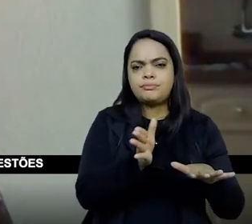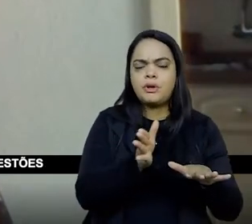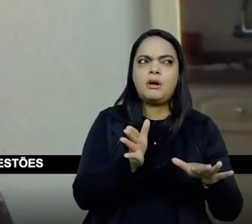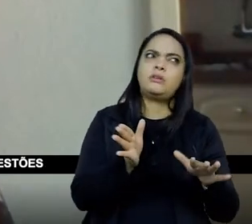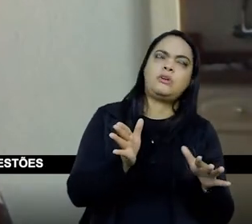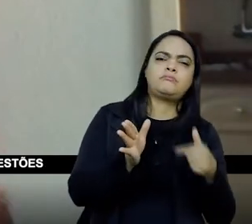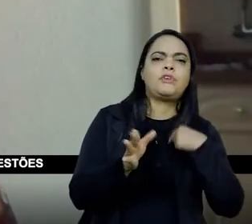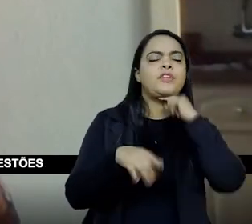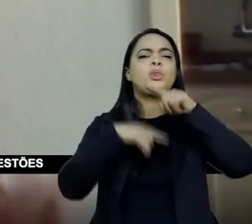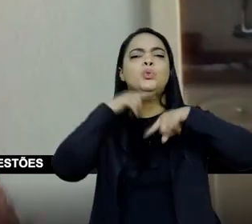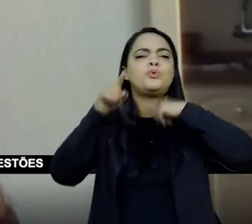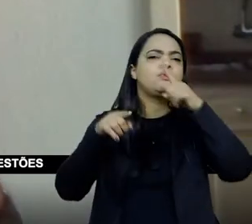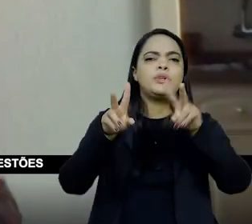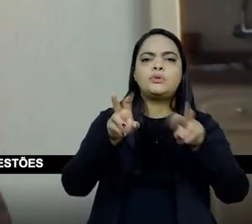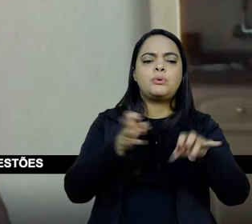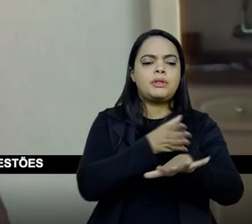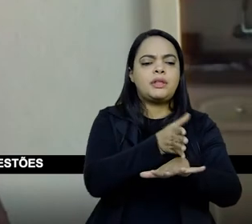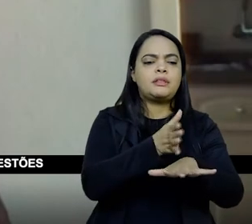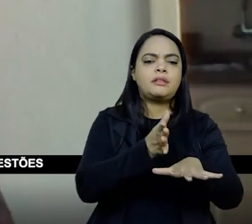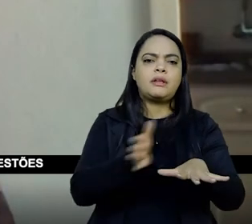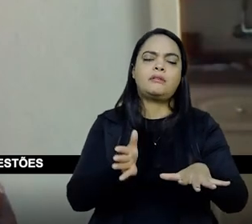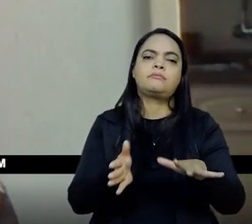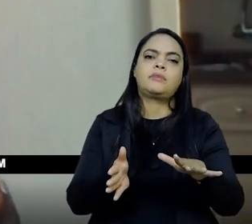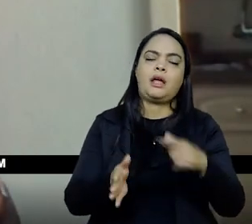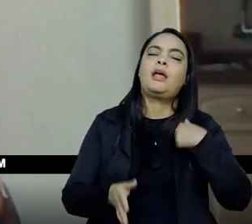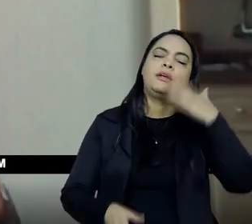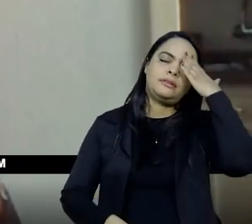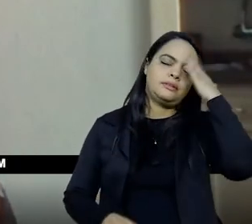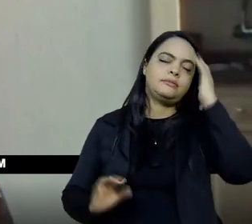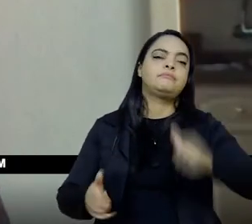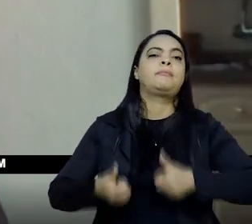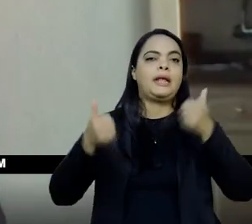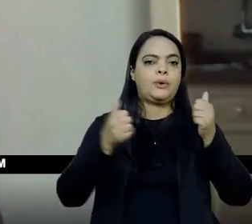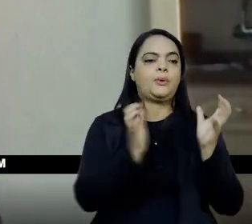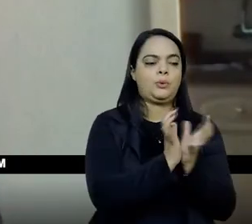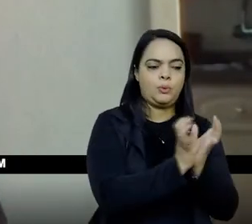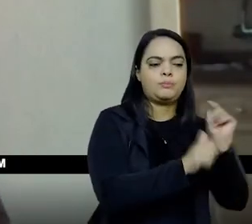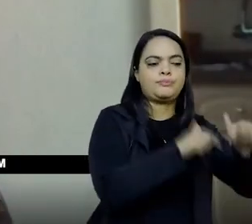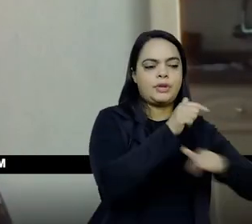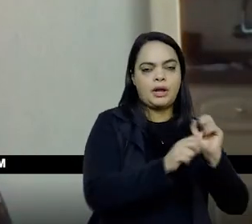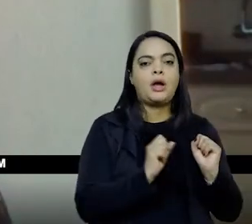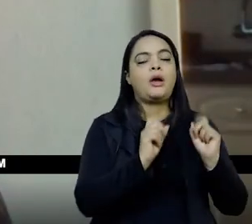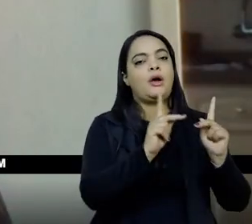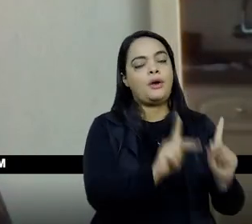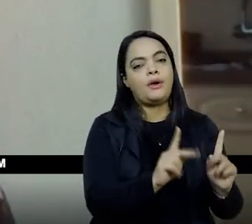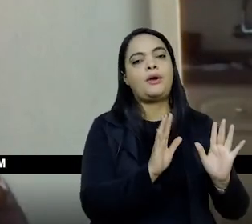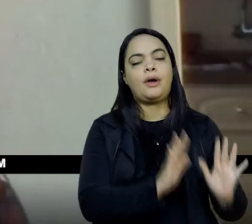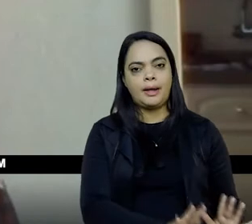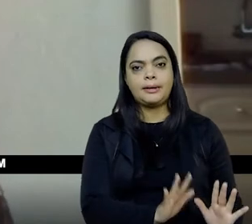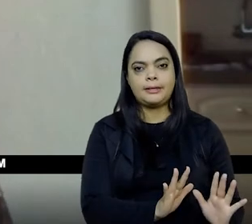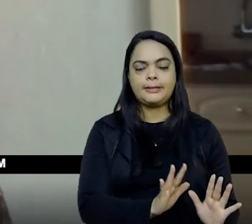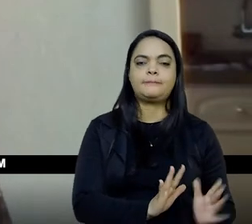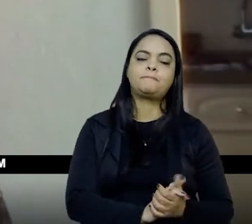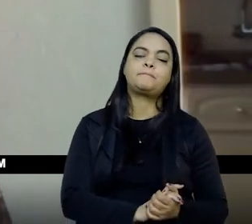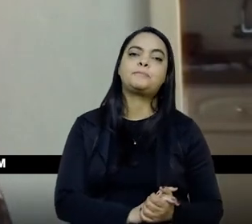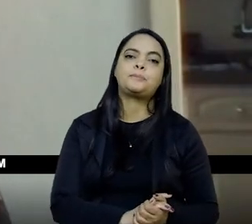em dúvida em relação agora às trilhas, porque agora eu já entendi melhor a questão dos grupos de trabalho, enfim, dessa questão do fazer só ao longo do